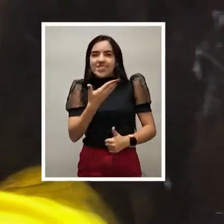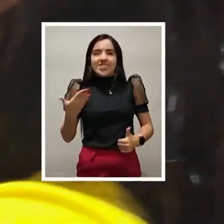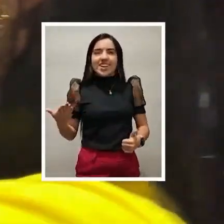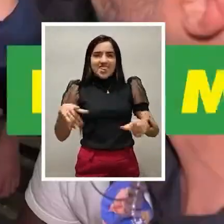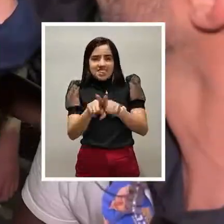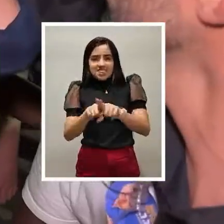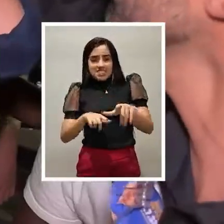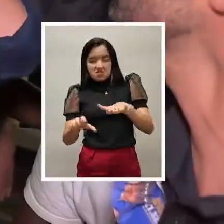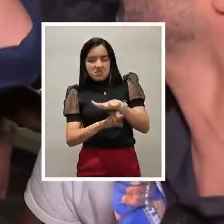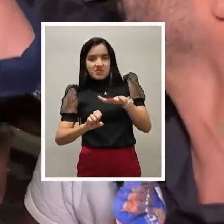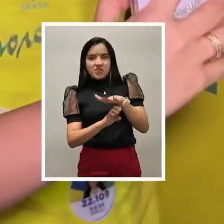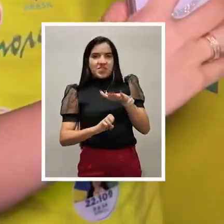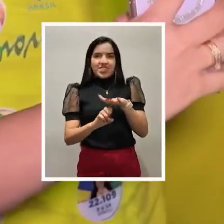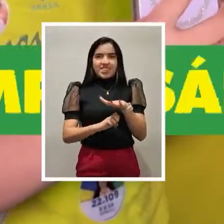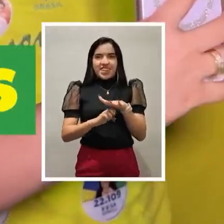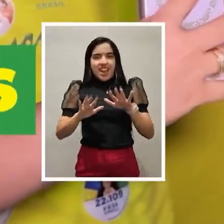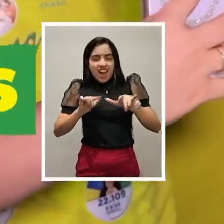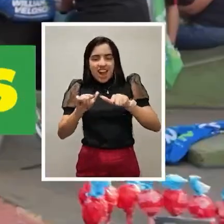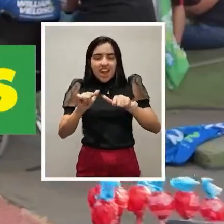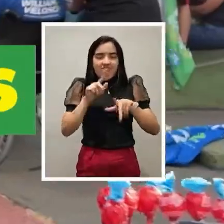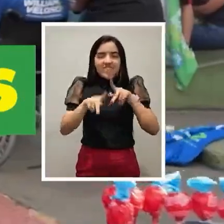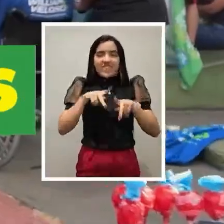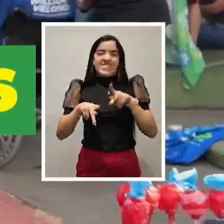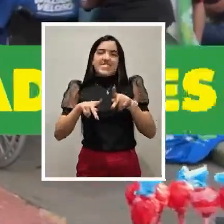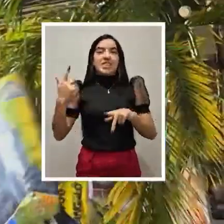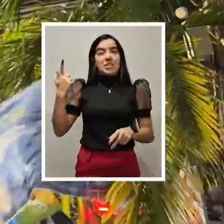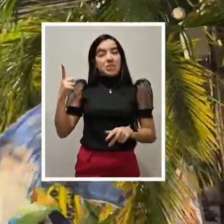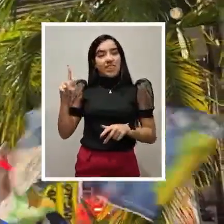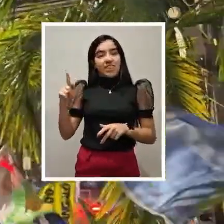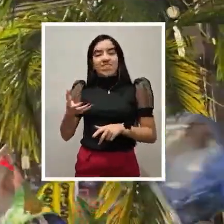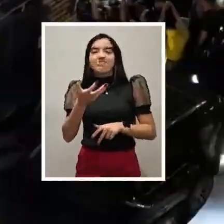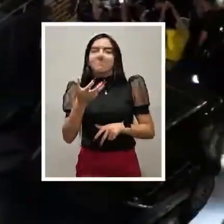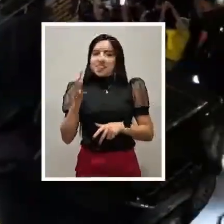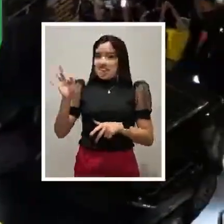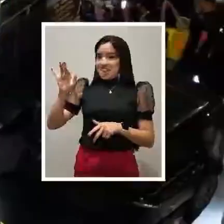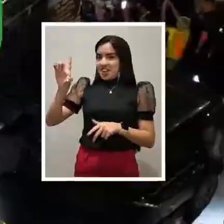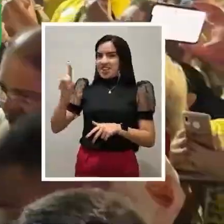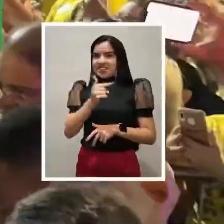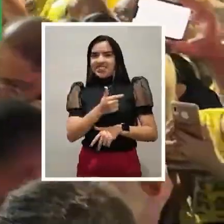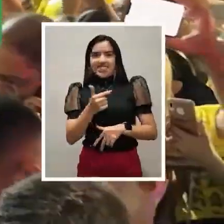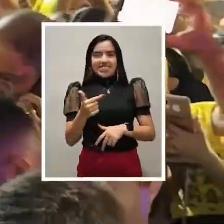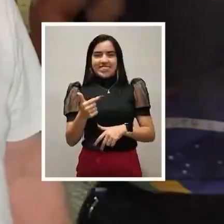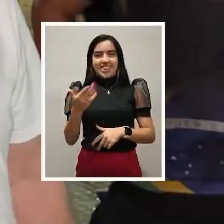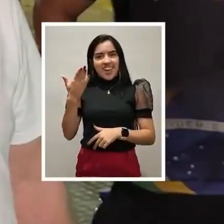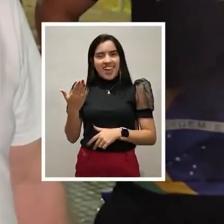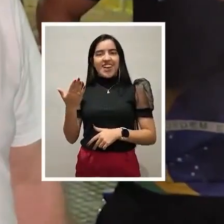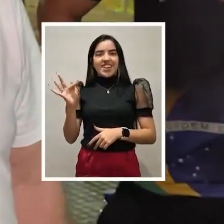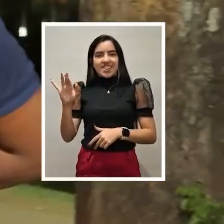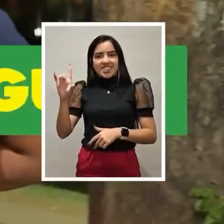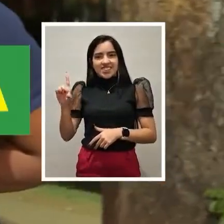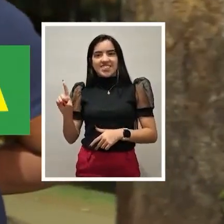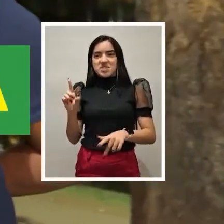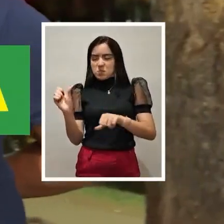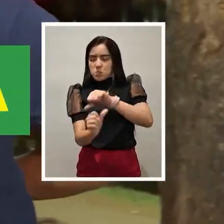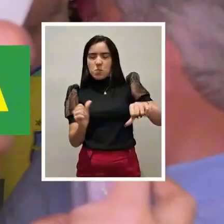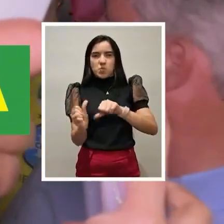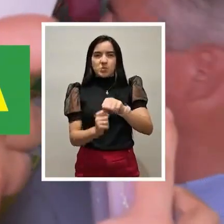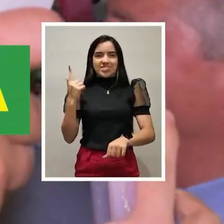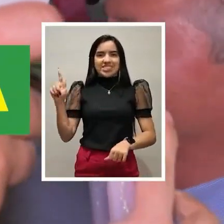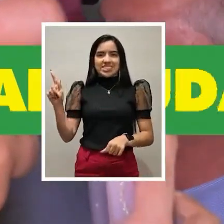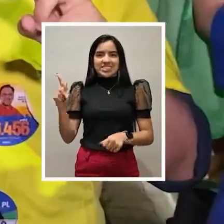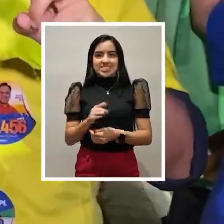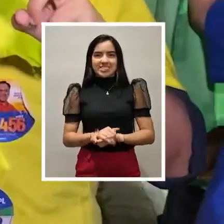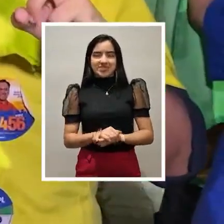das mulheres, dos empresários, dos trabalhadores. Goiânia quer Fred 22. Fred Rodrigues vai mudar